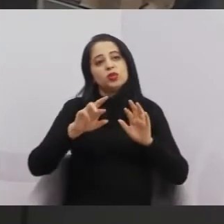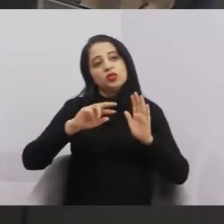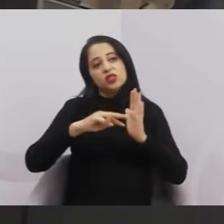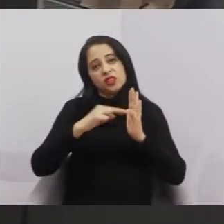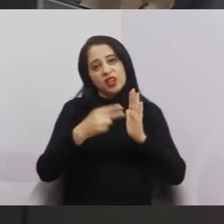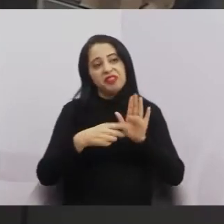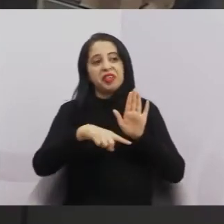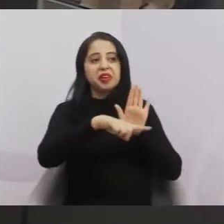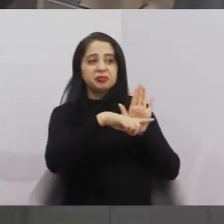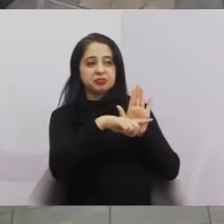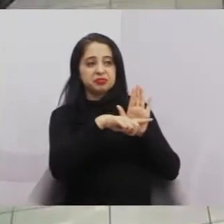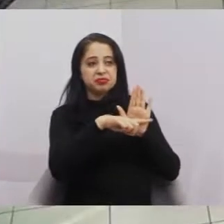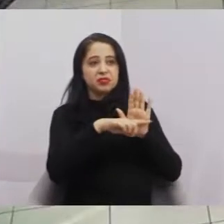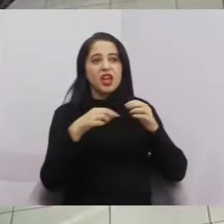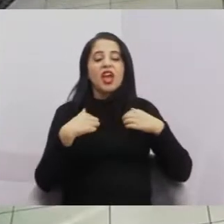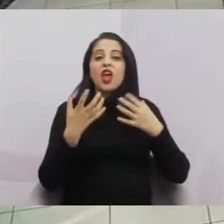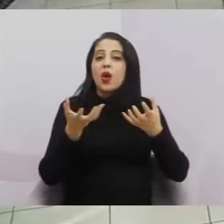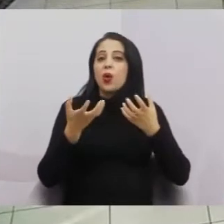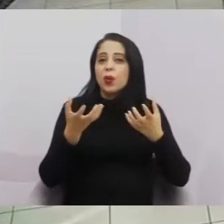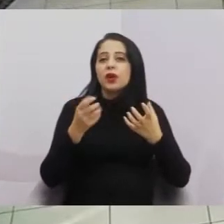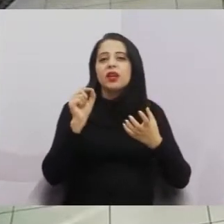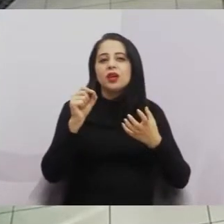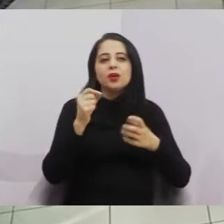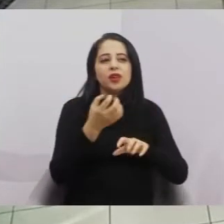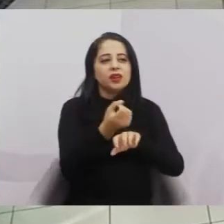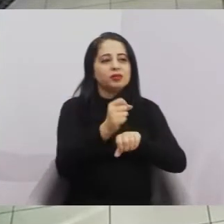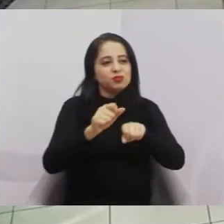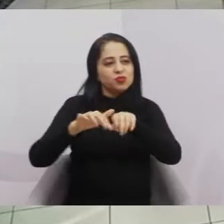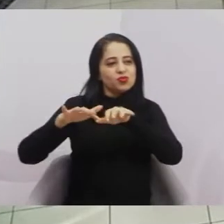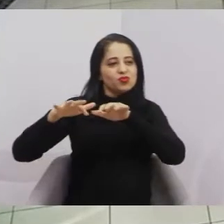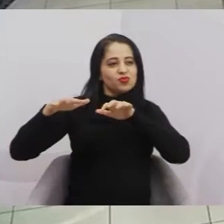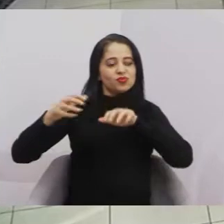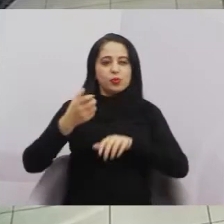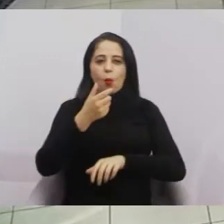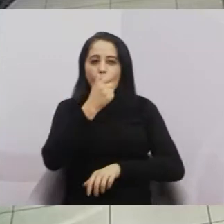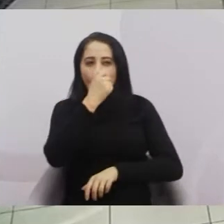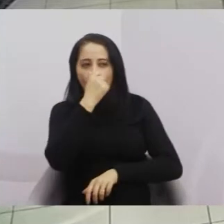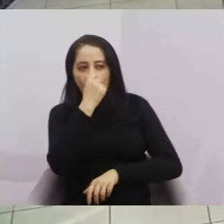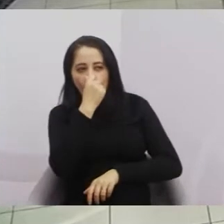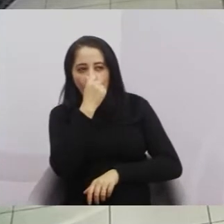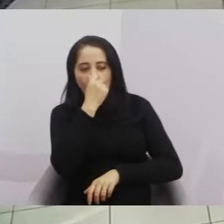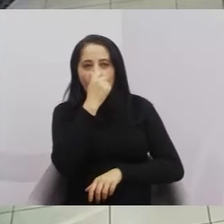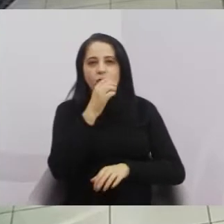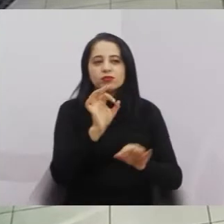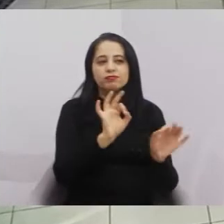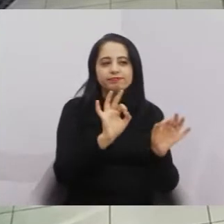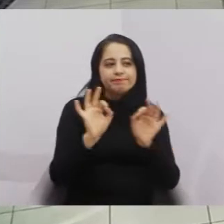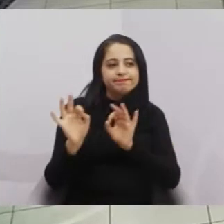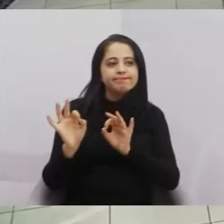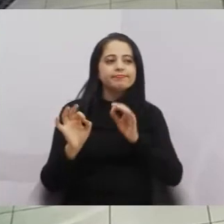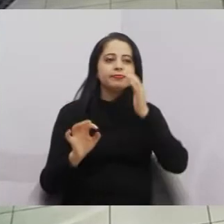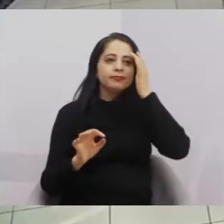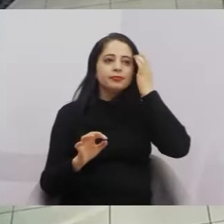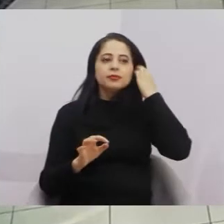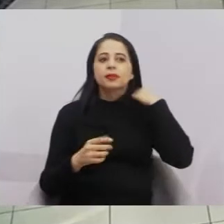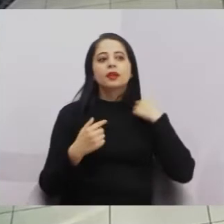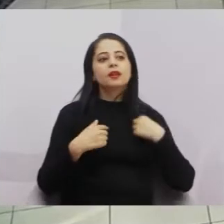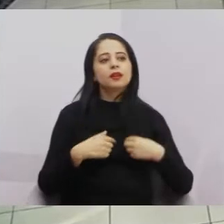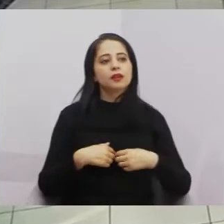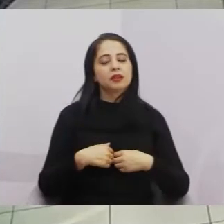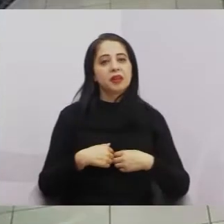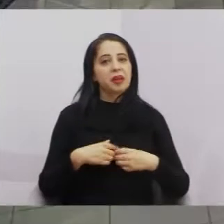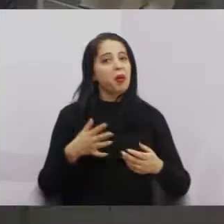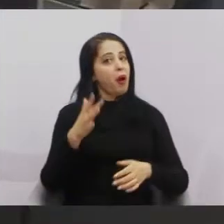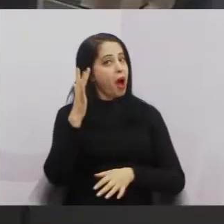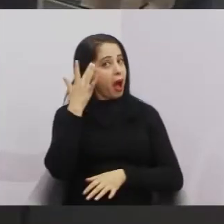que isso aqui estivesse repleto de pessoas assistindo os nossos comentários, as nossas votações. duvido que tem muita gente